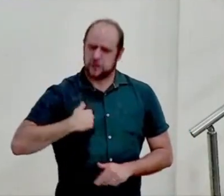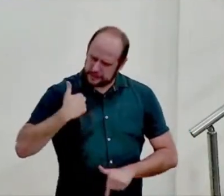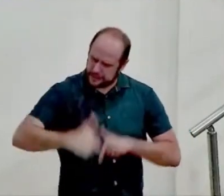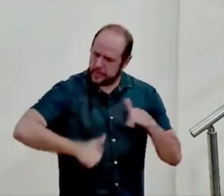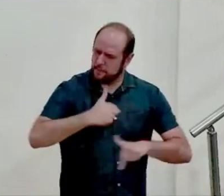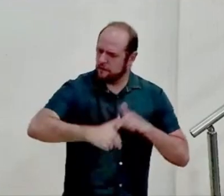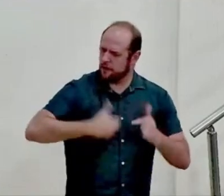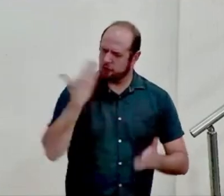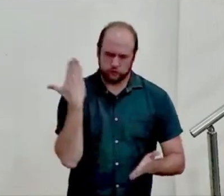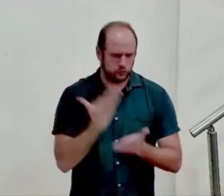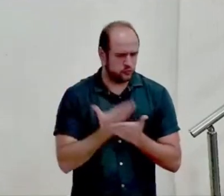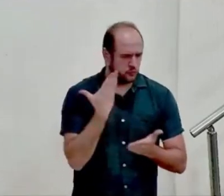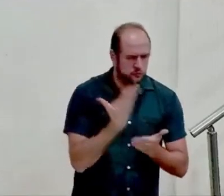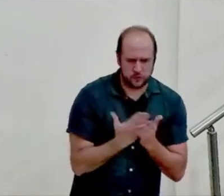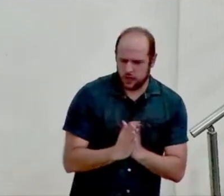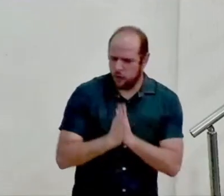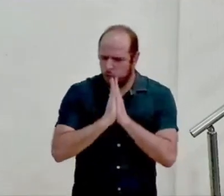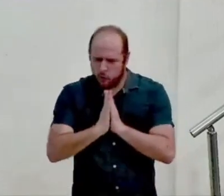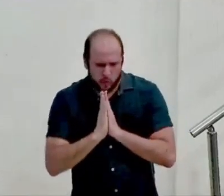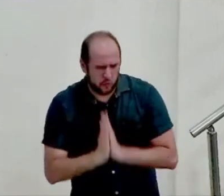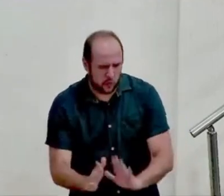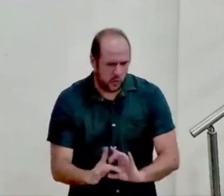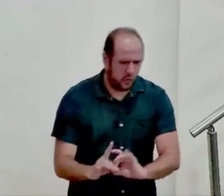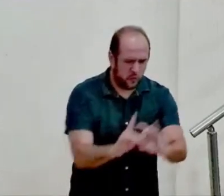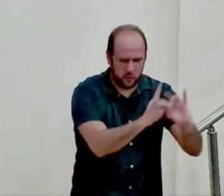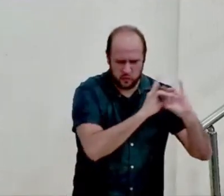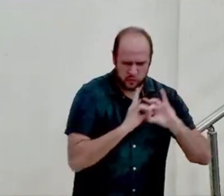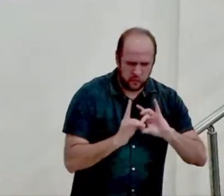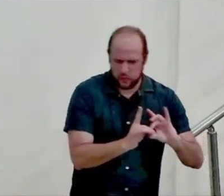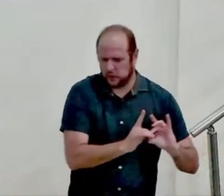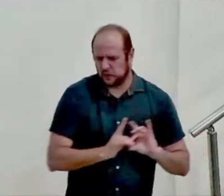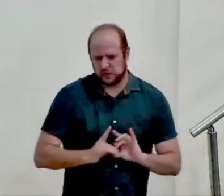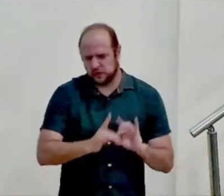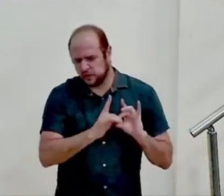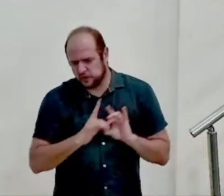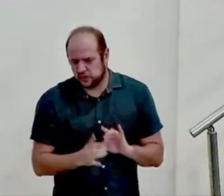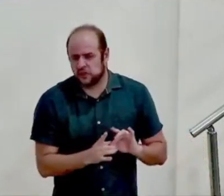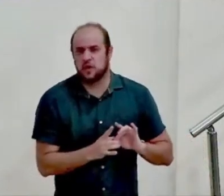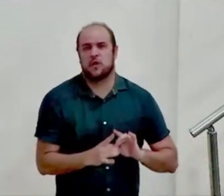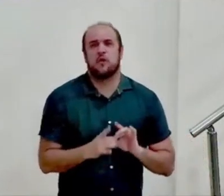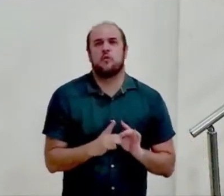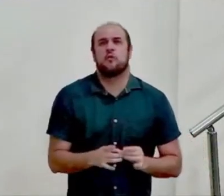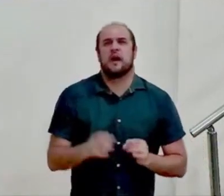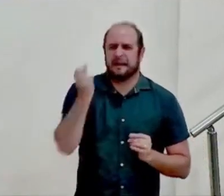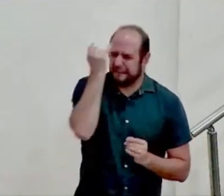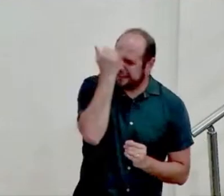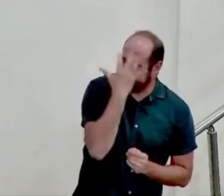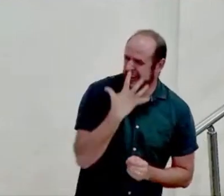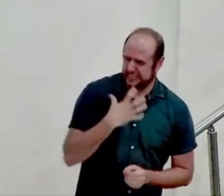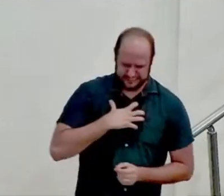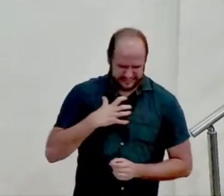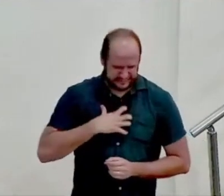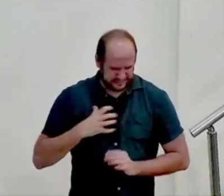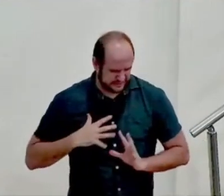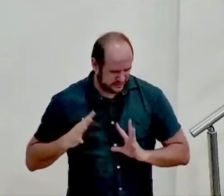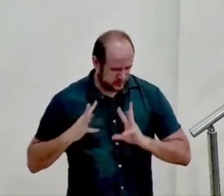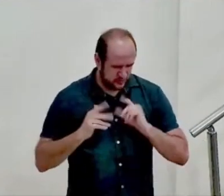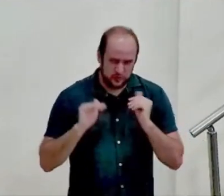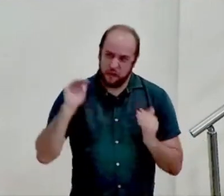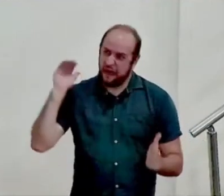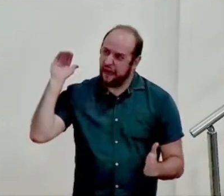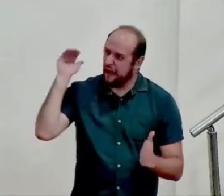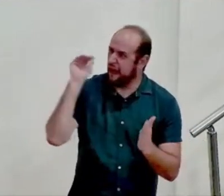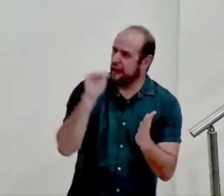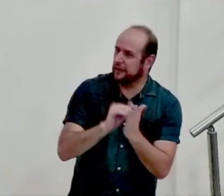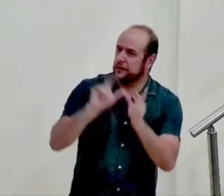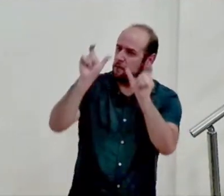estudar eu vou orar eu vou ter comunhão eu vou consumir os meios de graça até ser formado a